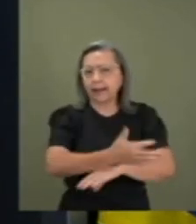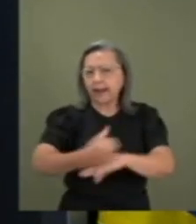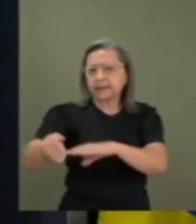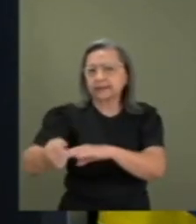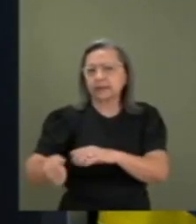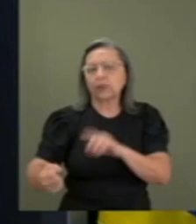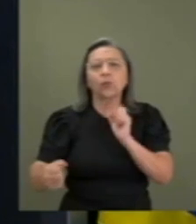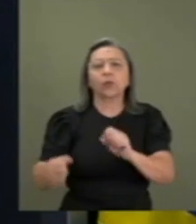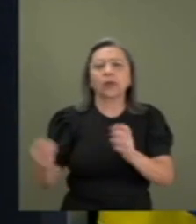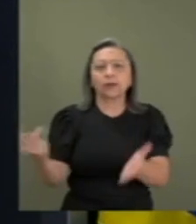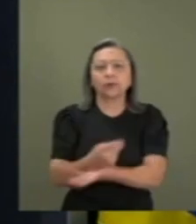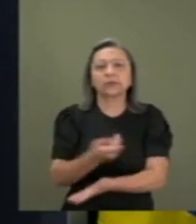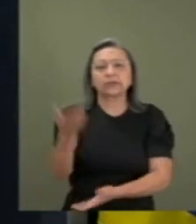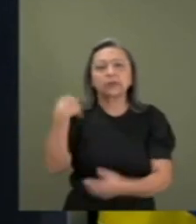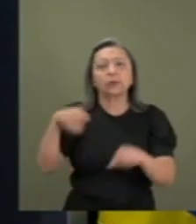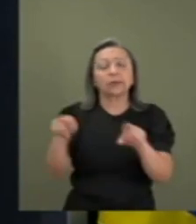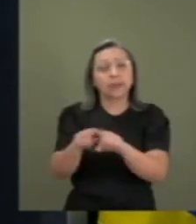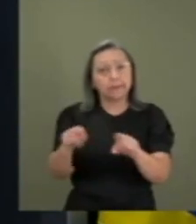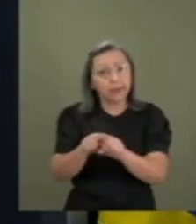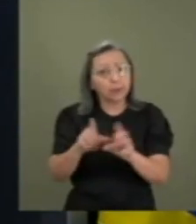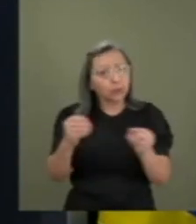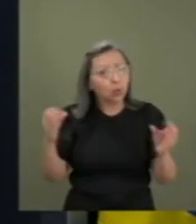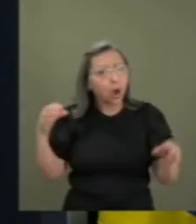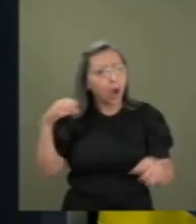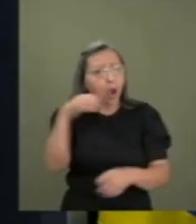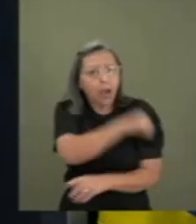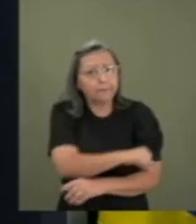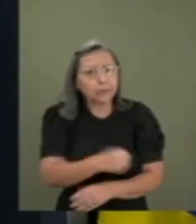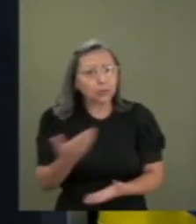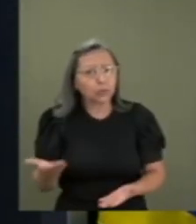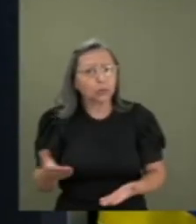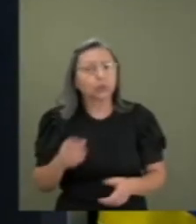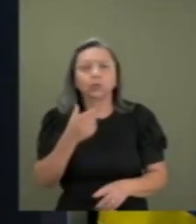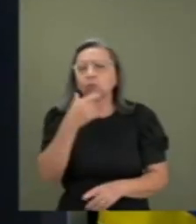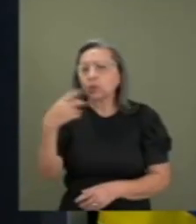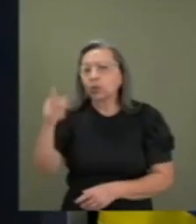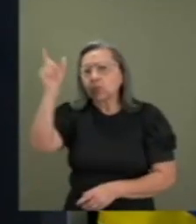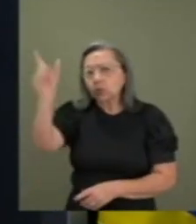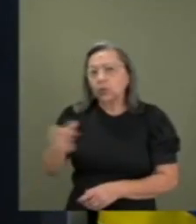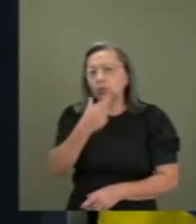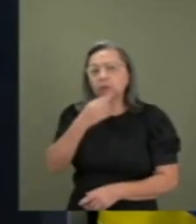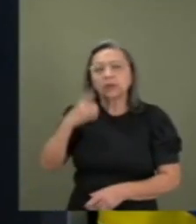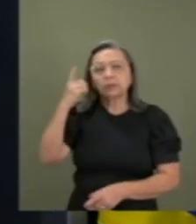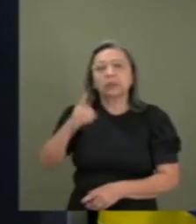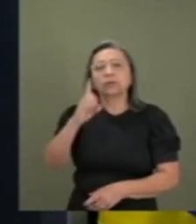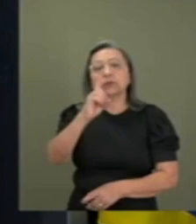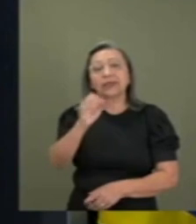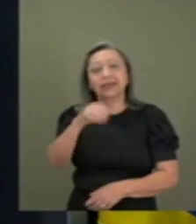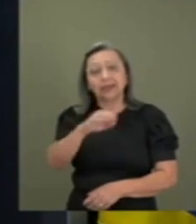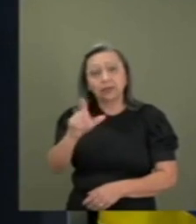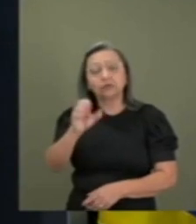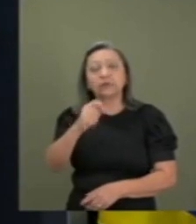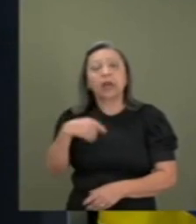aconteceu também na velocidade da luz do deputado Daniel Silveira, que está preso até hoje.